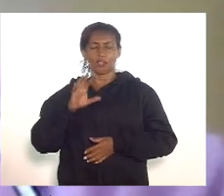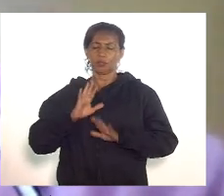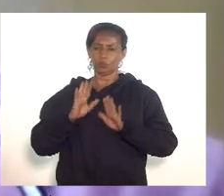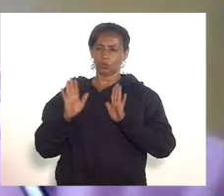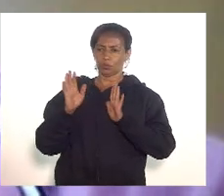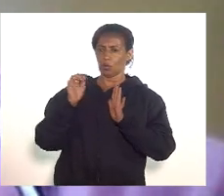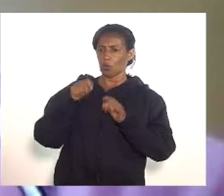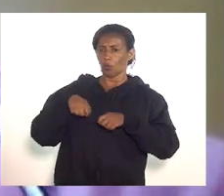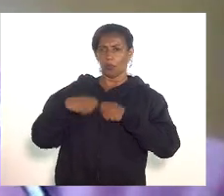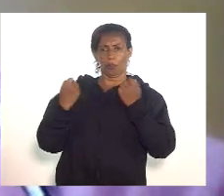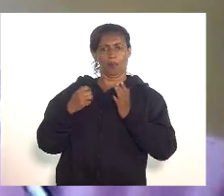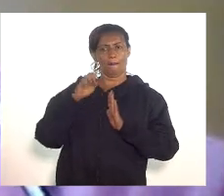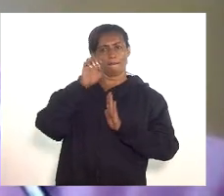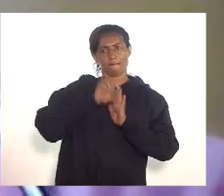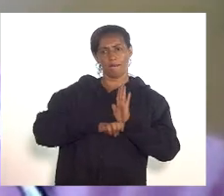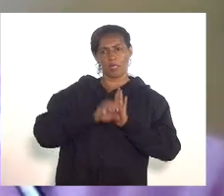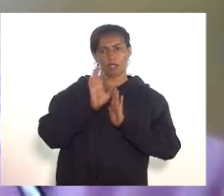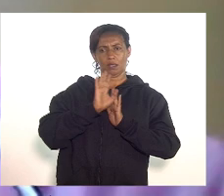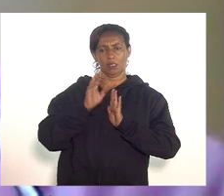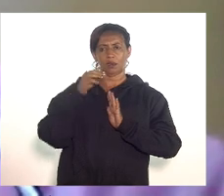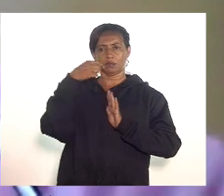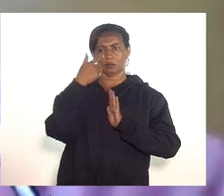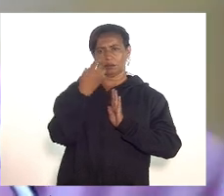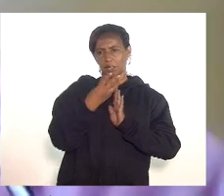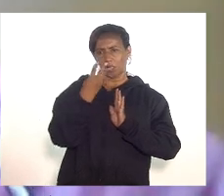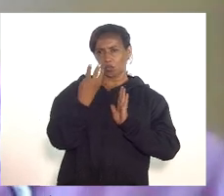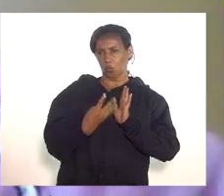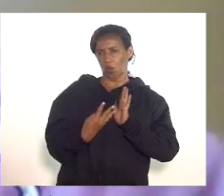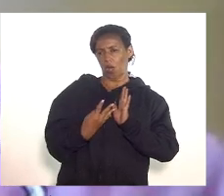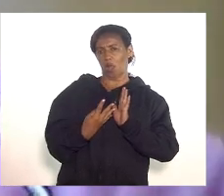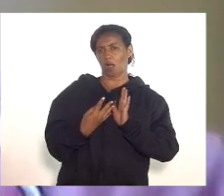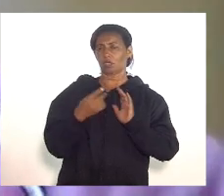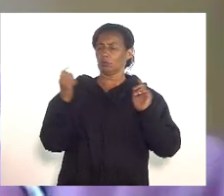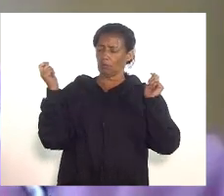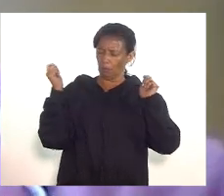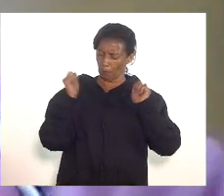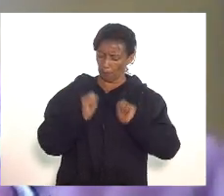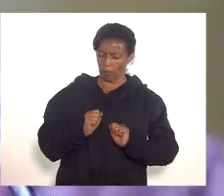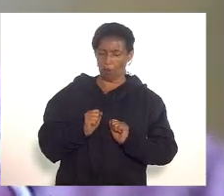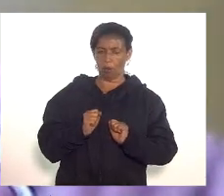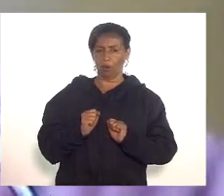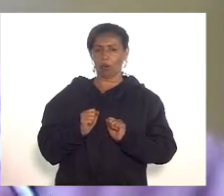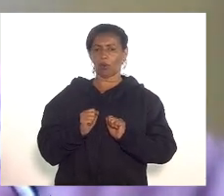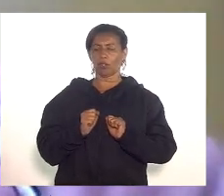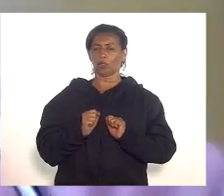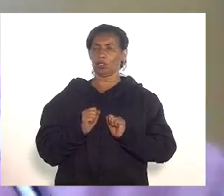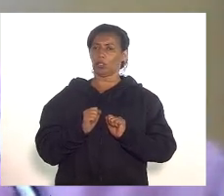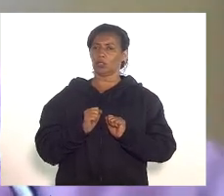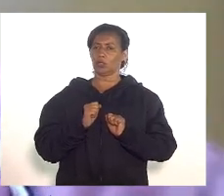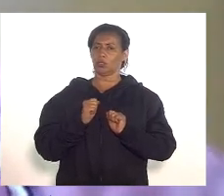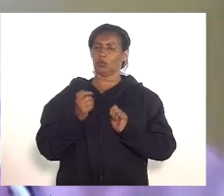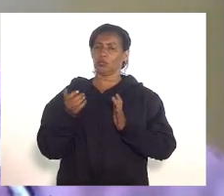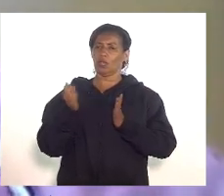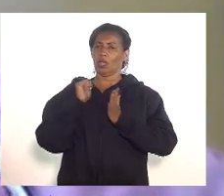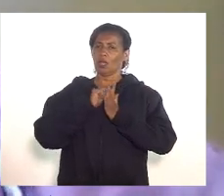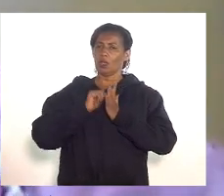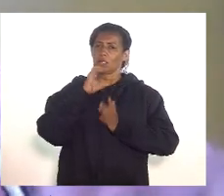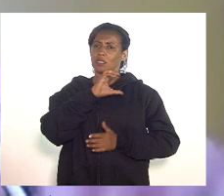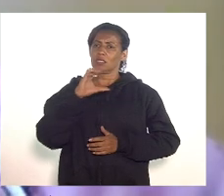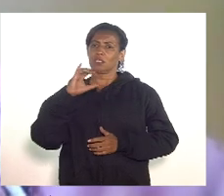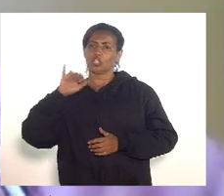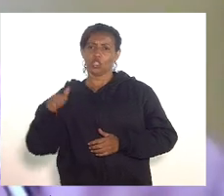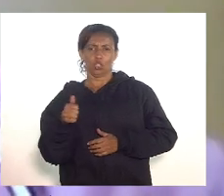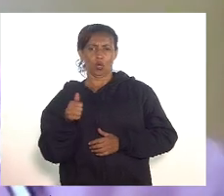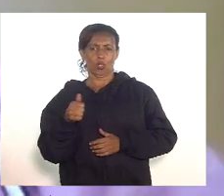emendas eu repito eu fiz três ou quatro emendas e talvez algumas delas possam possam aplacar as críticas da CCJ mas